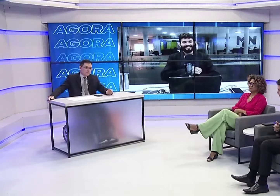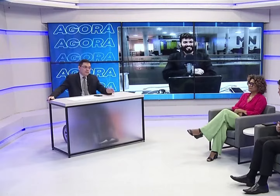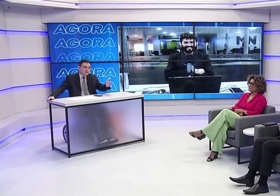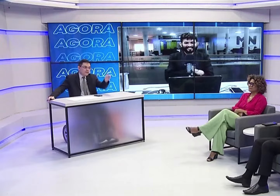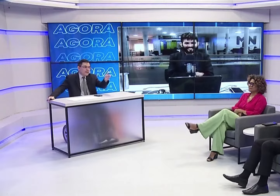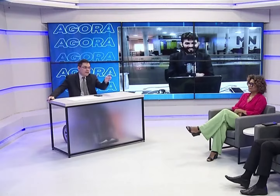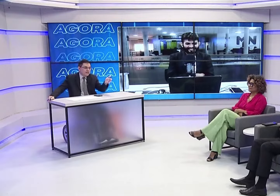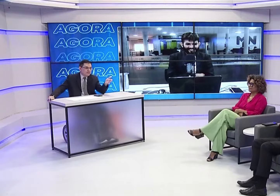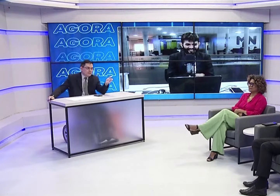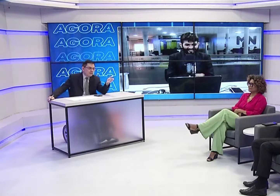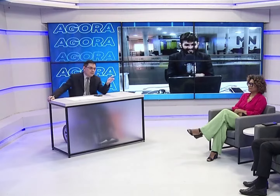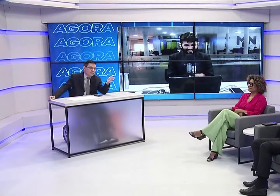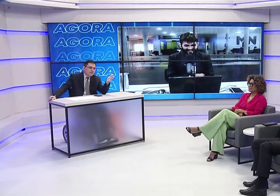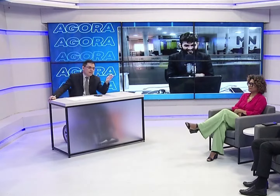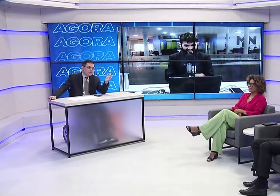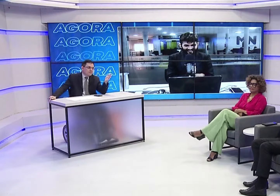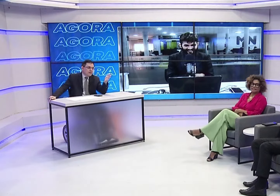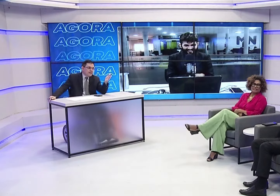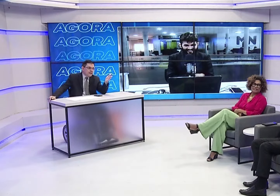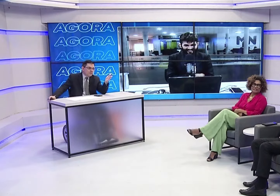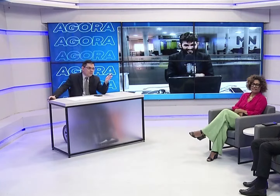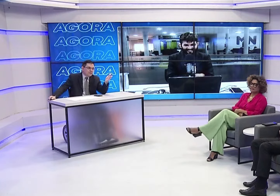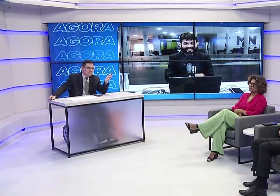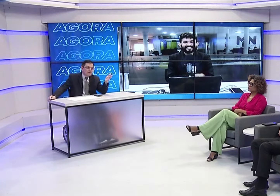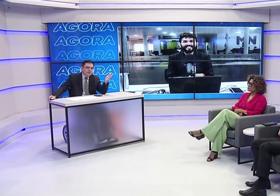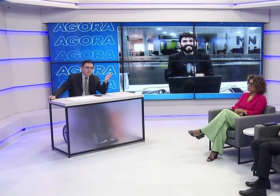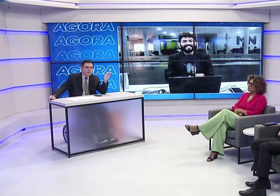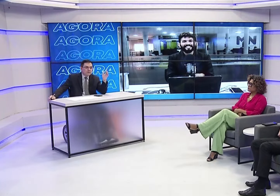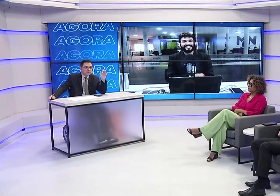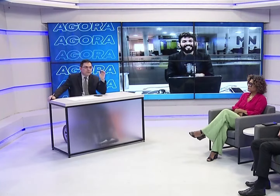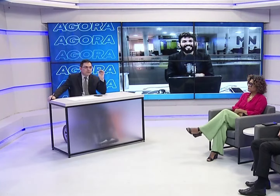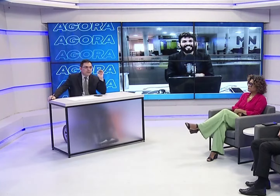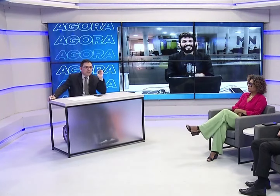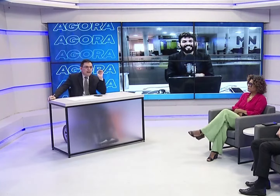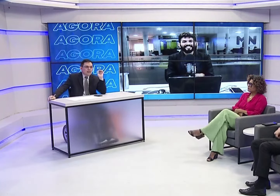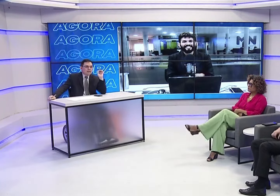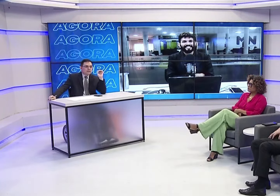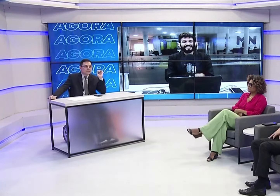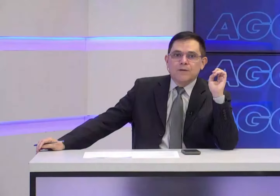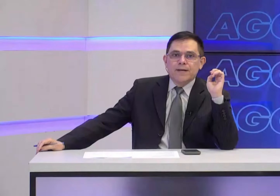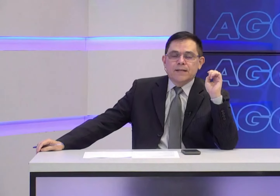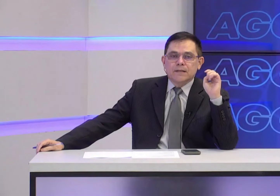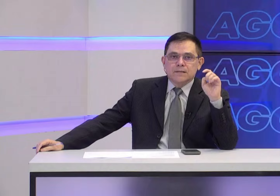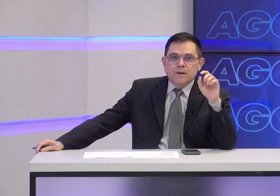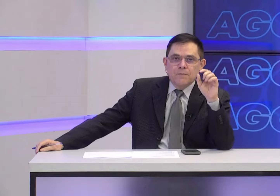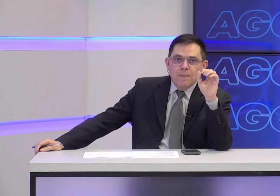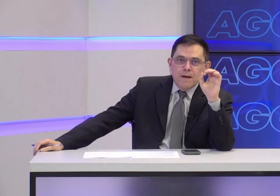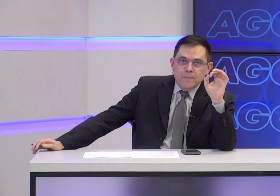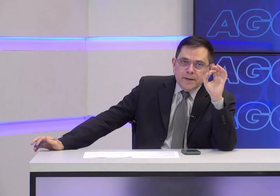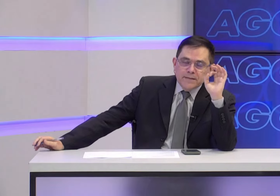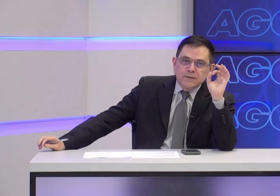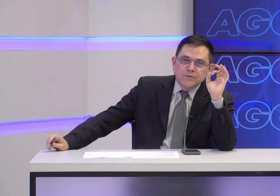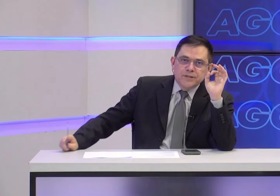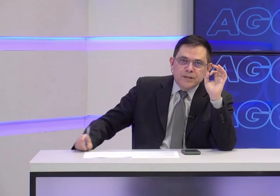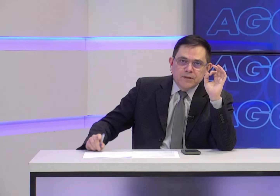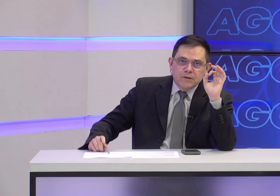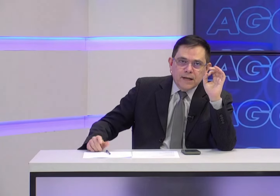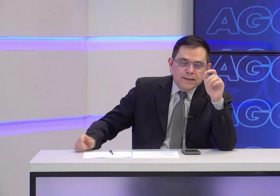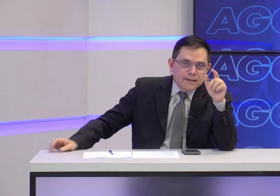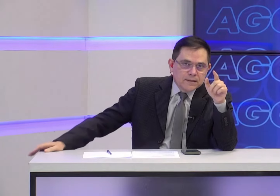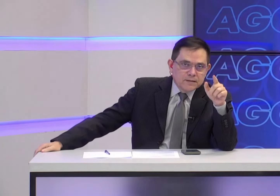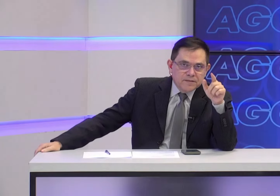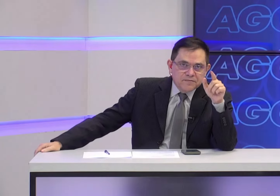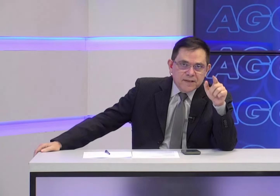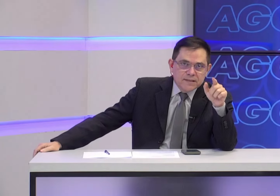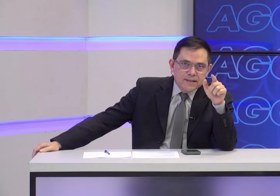tem que ter os votos. Esses tem, né? Tem. Os que estão ganhando tem votos. vereadores que estão ganhando é porque tem os votos. Atenção, hein, atenção. Para essa notícia